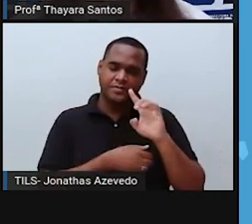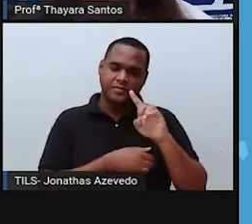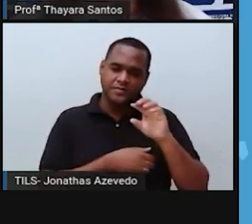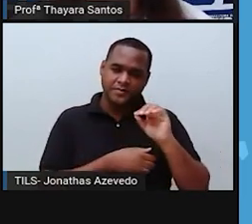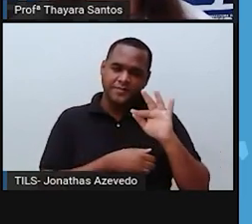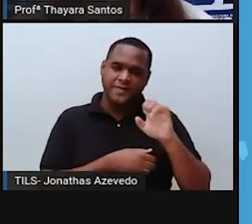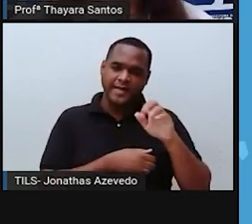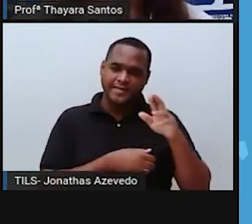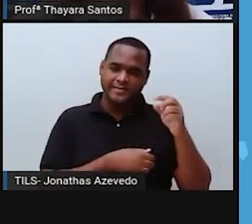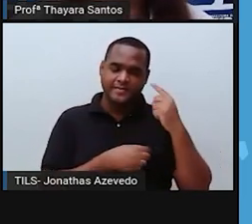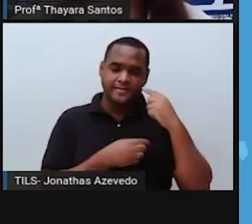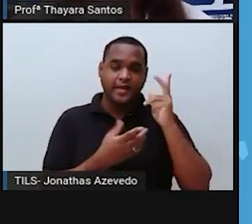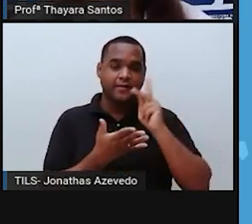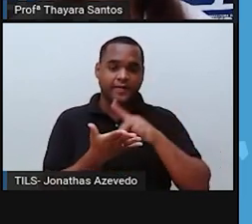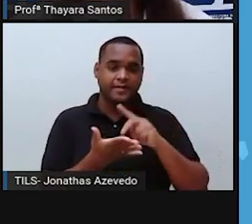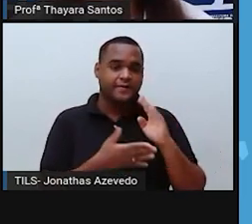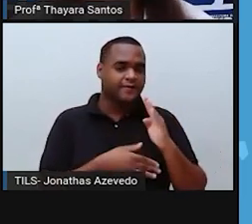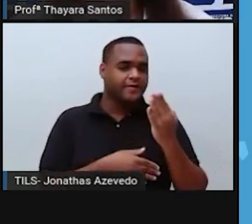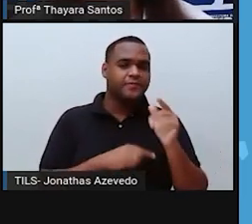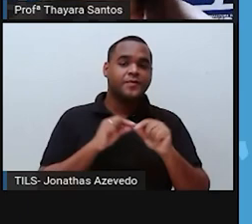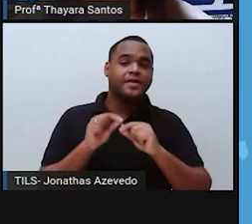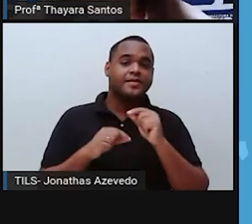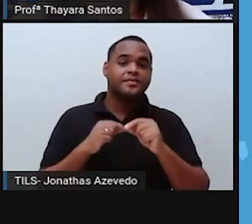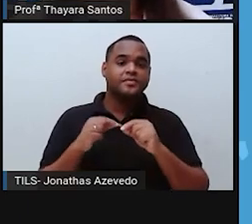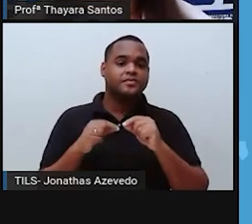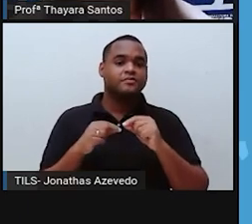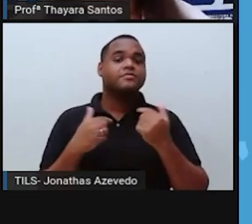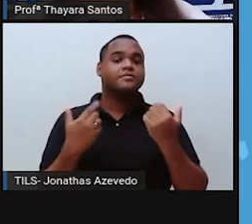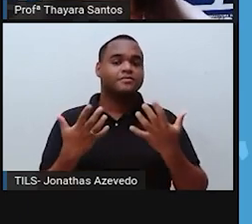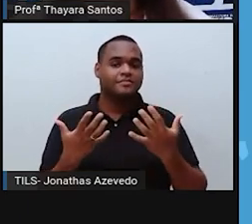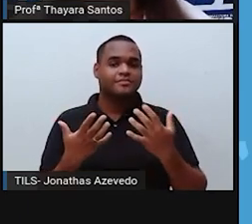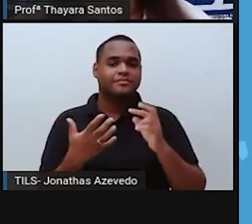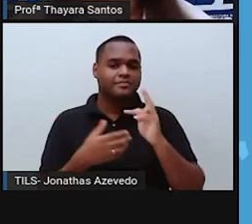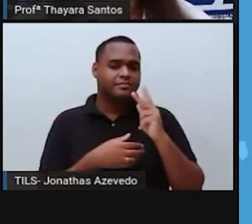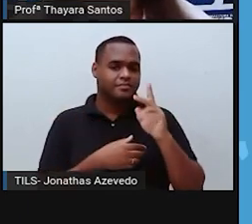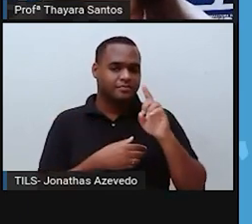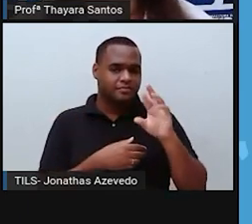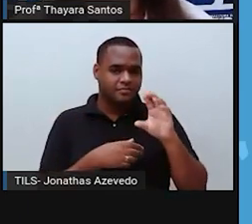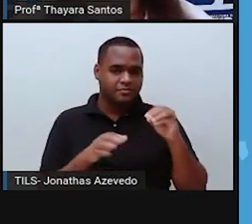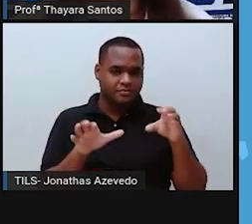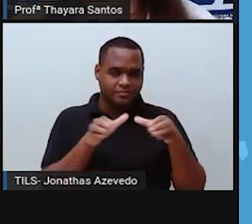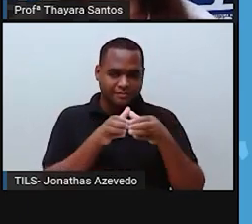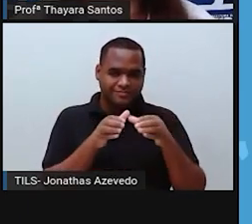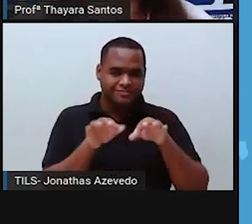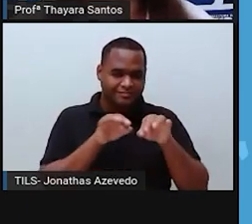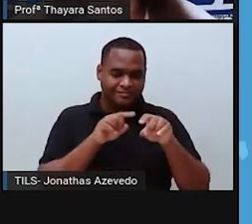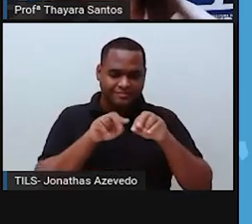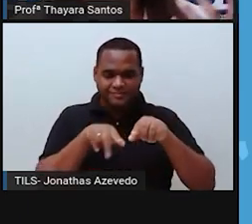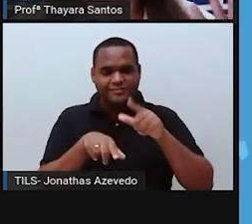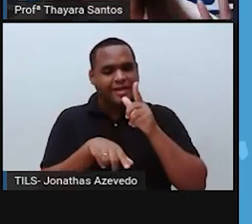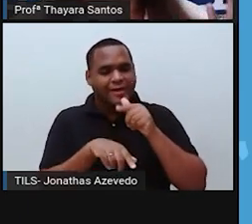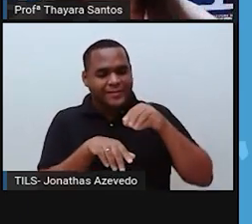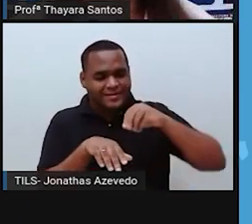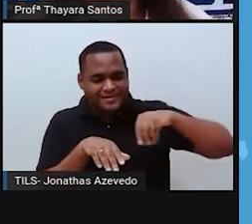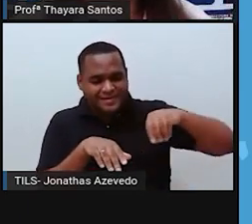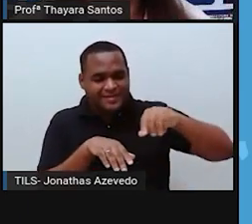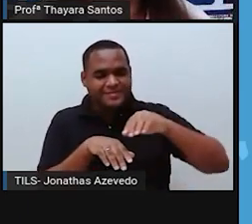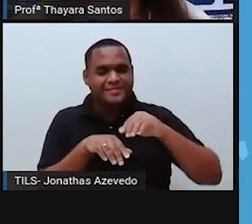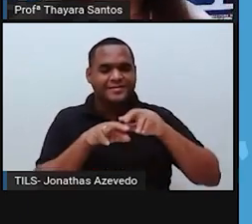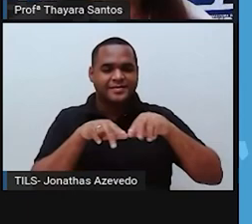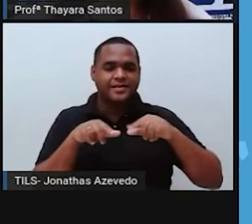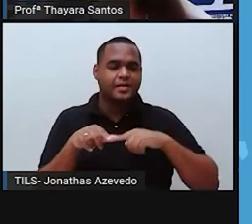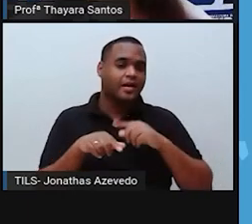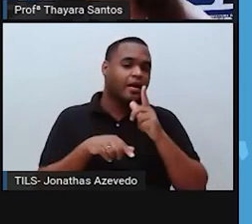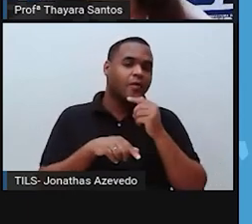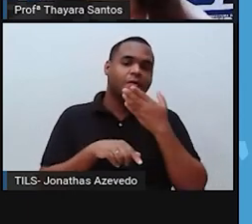Essa afirmação é verdadeira, sim. A hidrosfera é o conjunto de todos os reservatórios de água da Terra, seja um ambiente de água